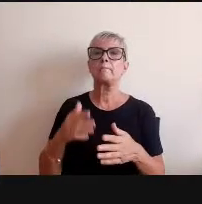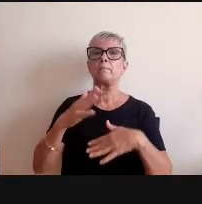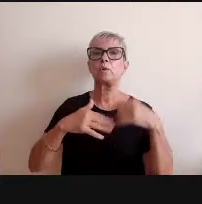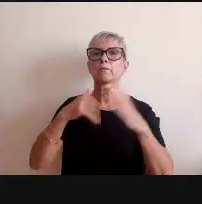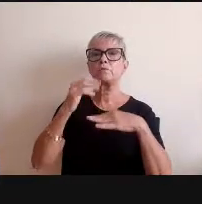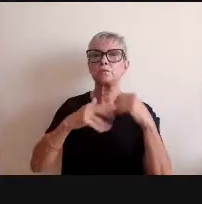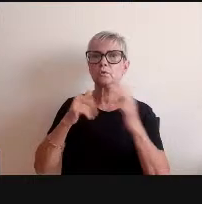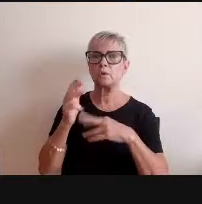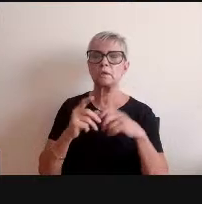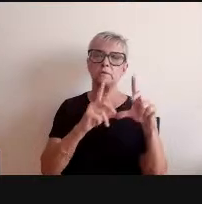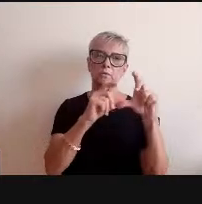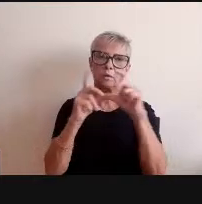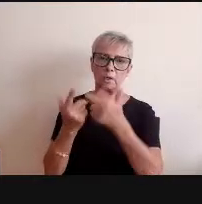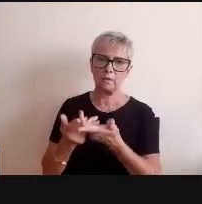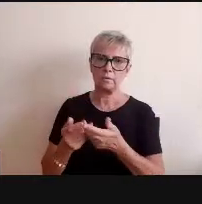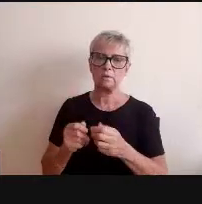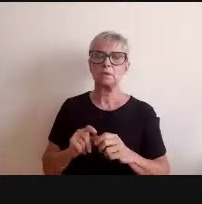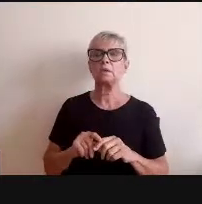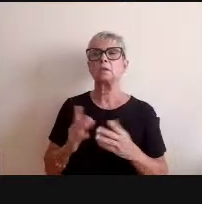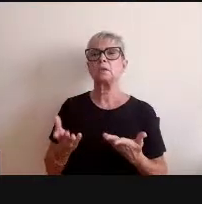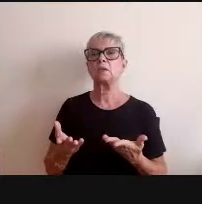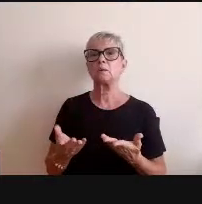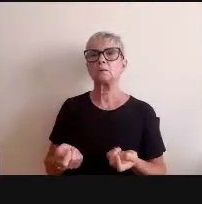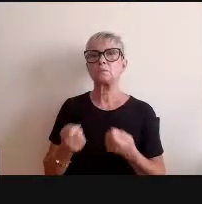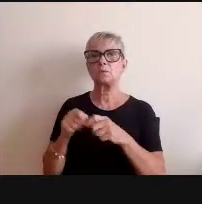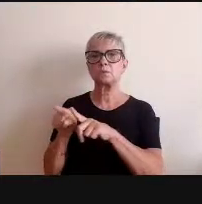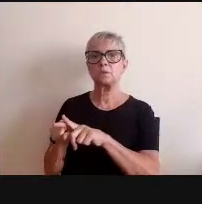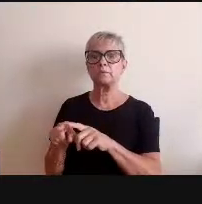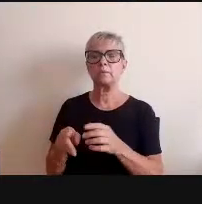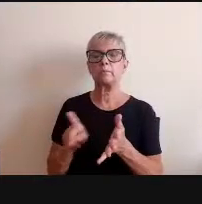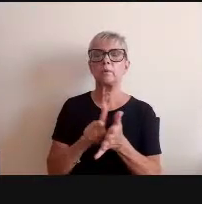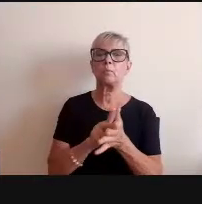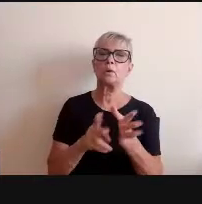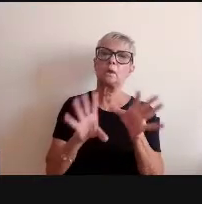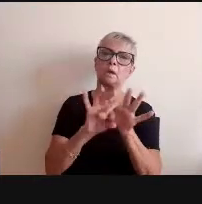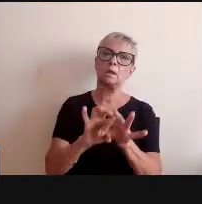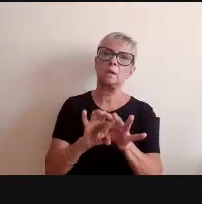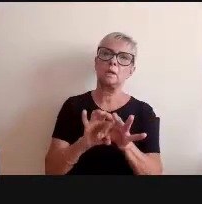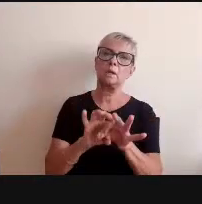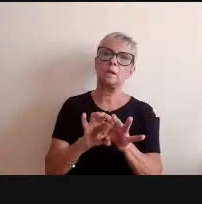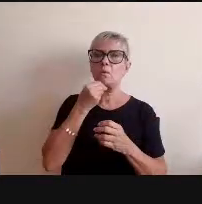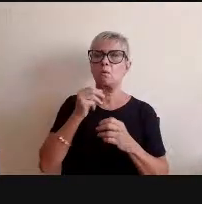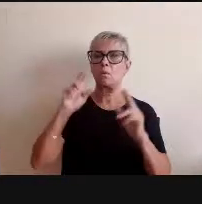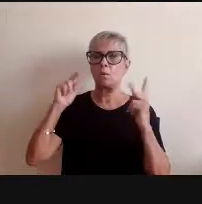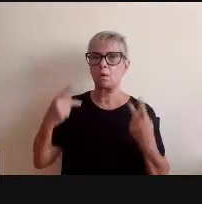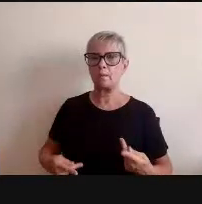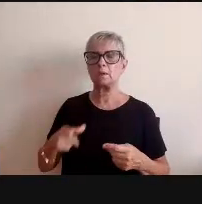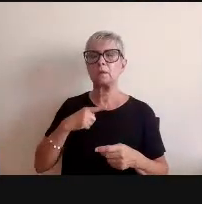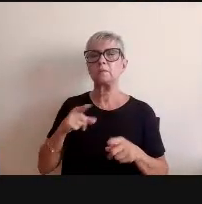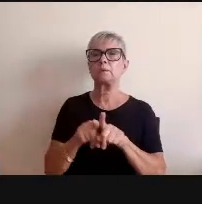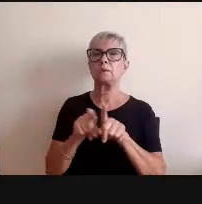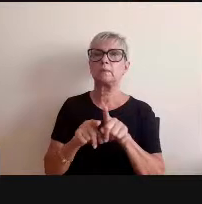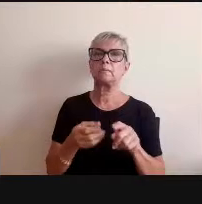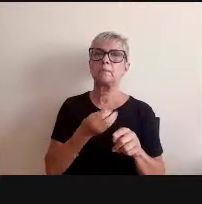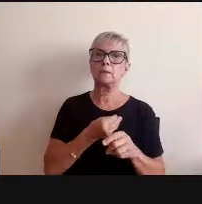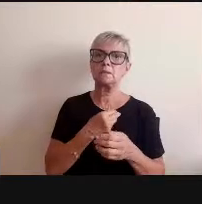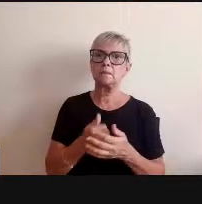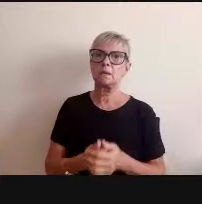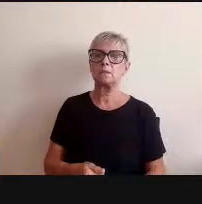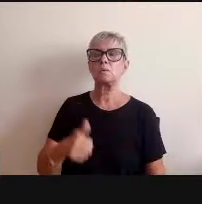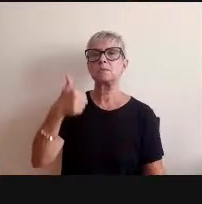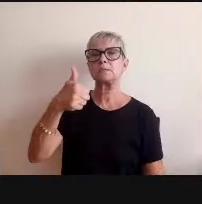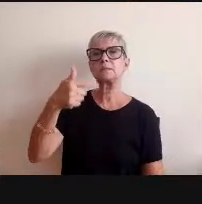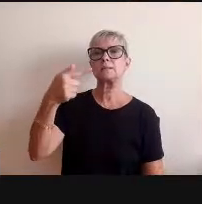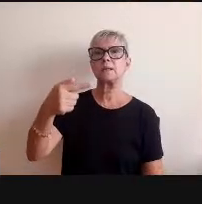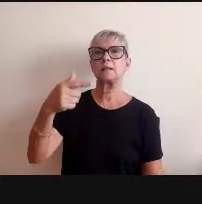essa exposição a família do homem ela teve uma participação de 278 fotógrafos do mundo